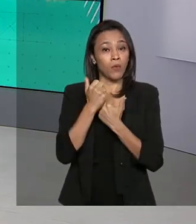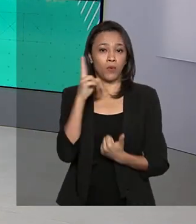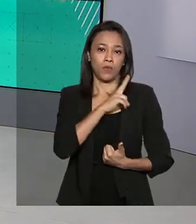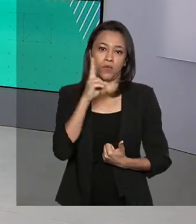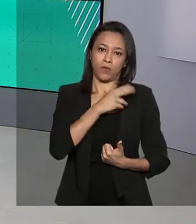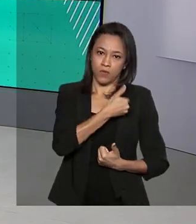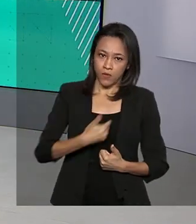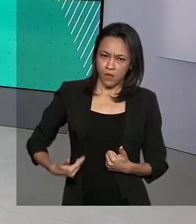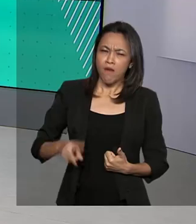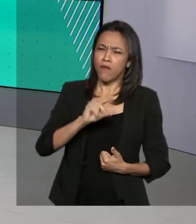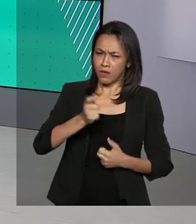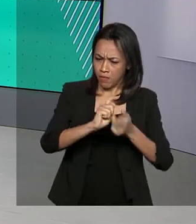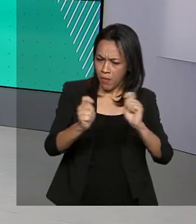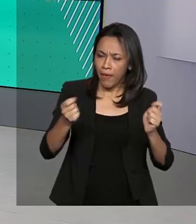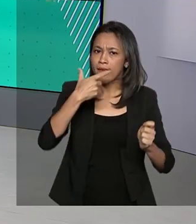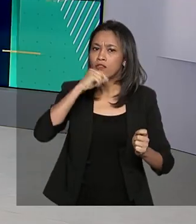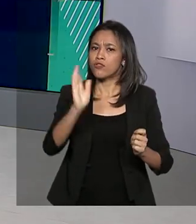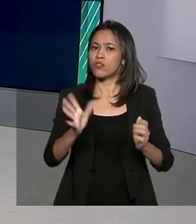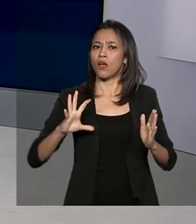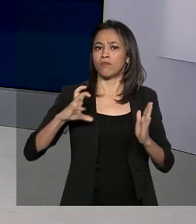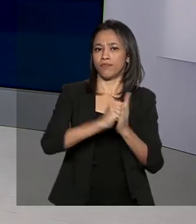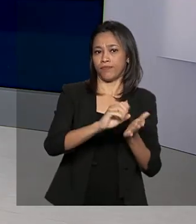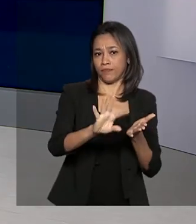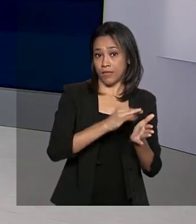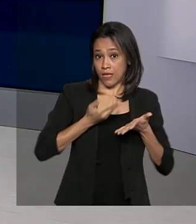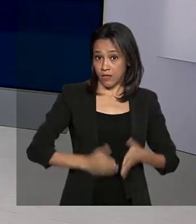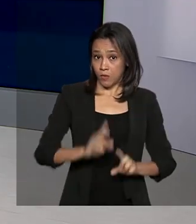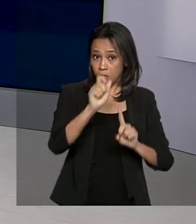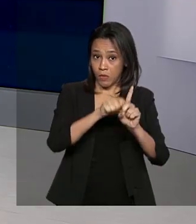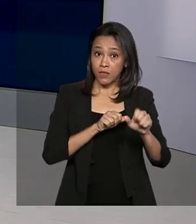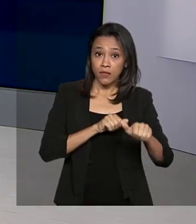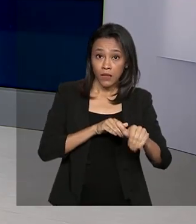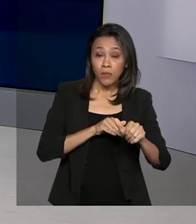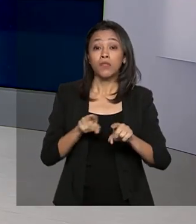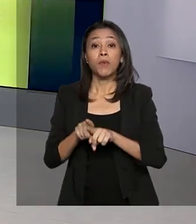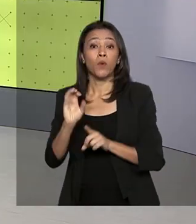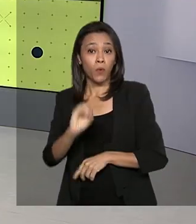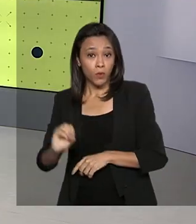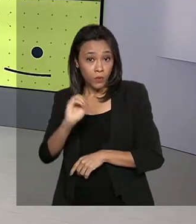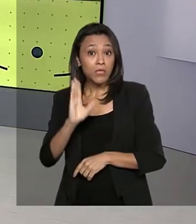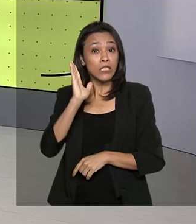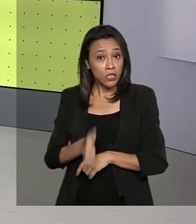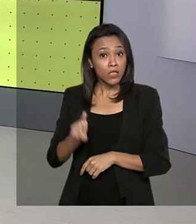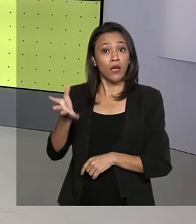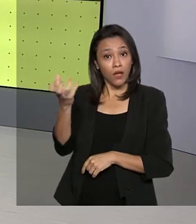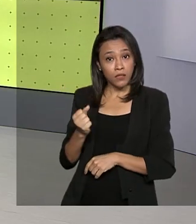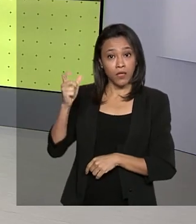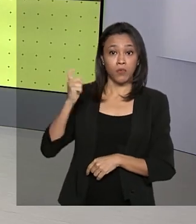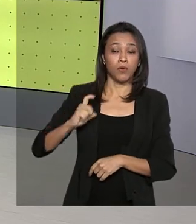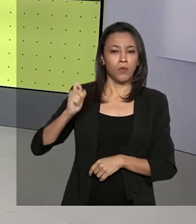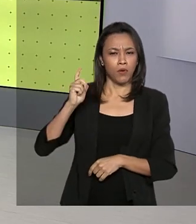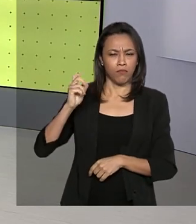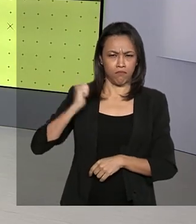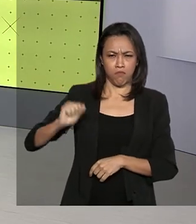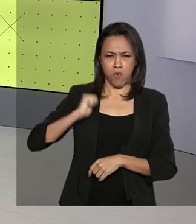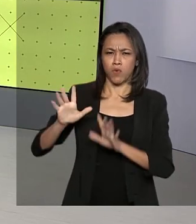benefício será pago aos que estão no cadastro único, que nasceram em setembro e outubro, e quem recebe o Bolsa Família, NIS Final 6.